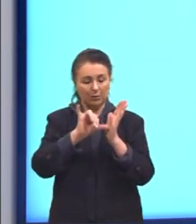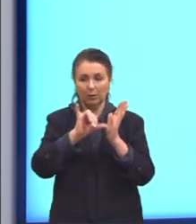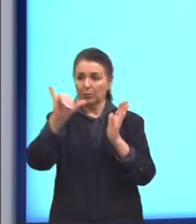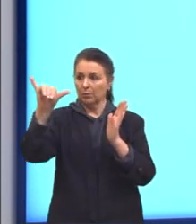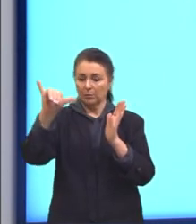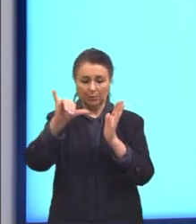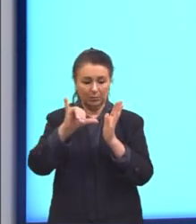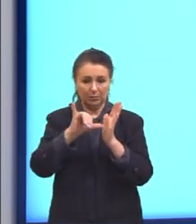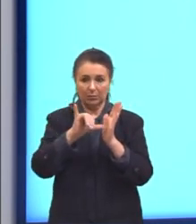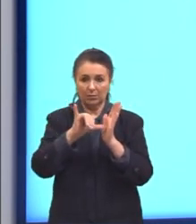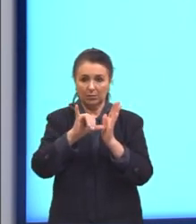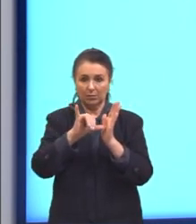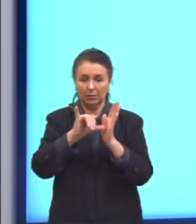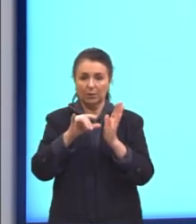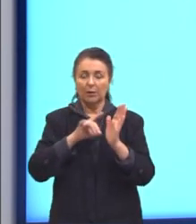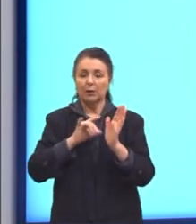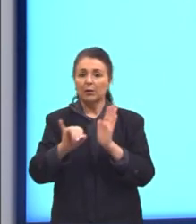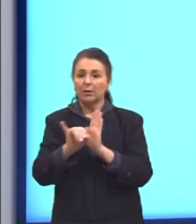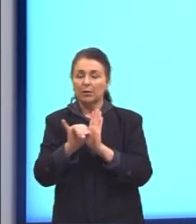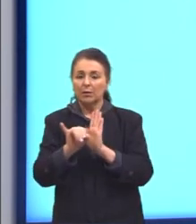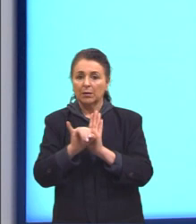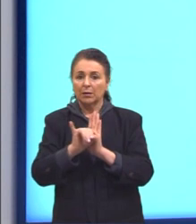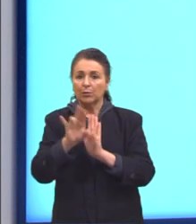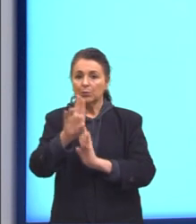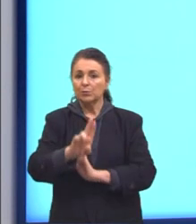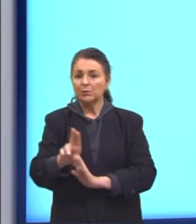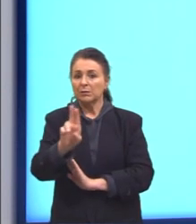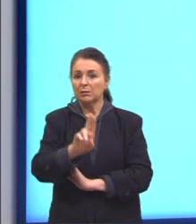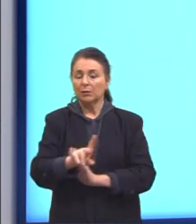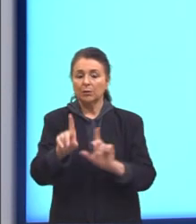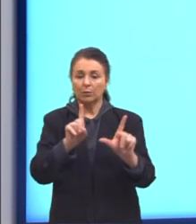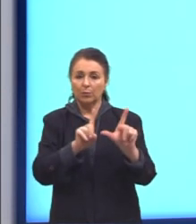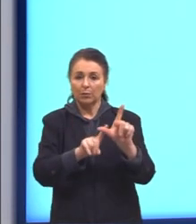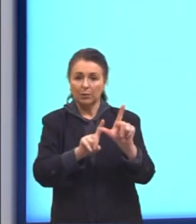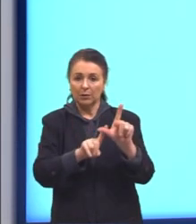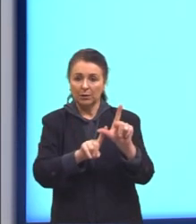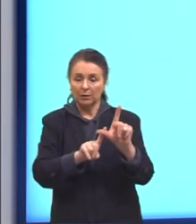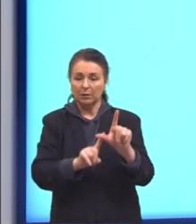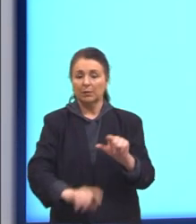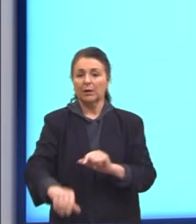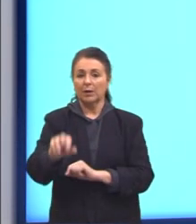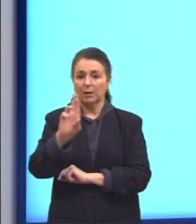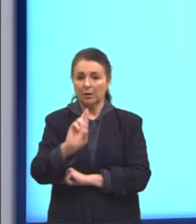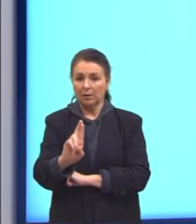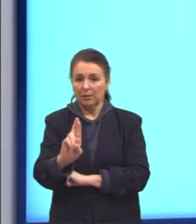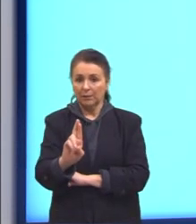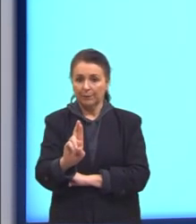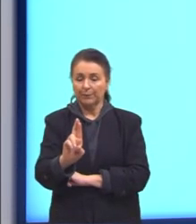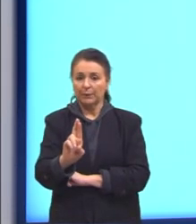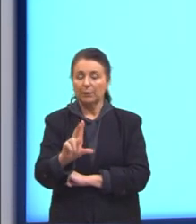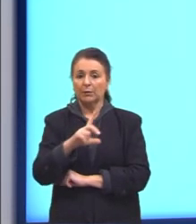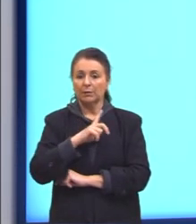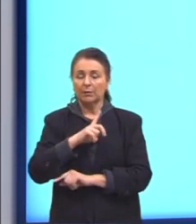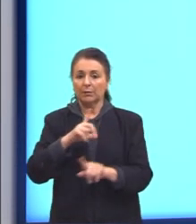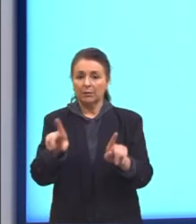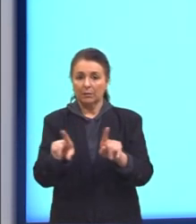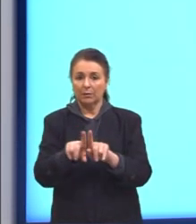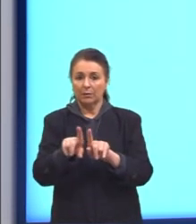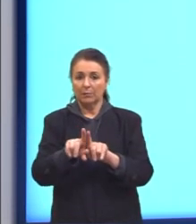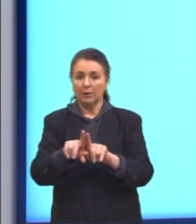Ele é identificado geralmente por R. Nós temos também ali o nosso